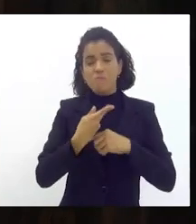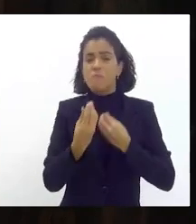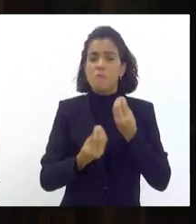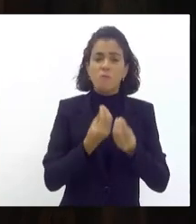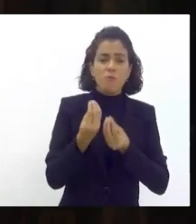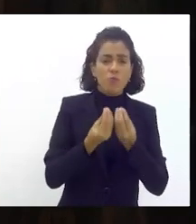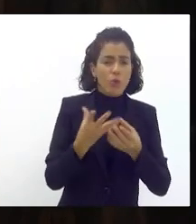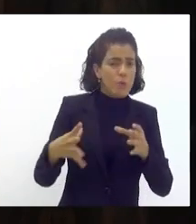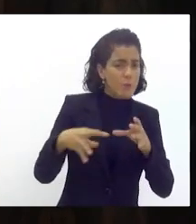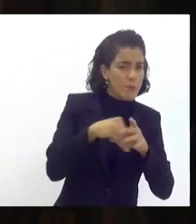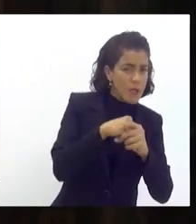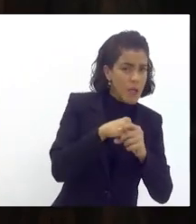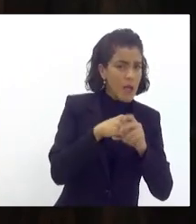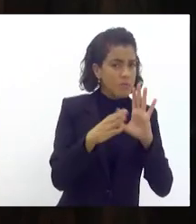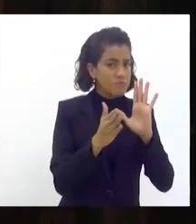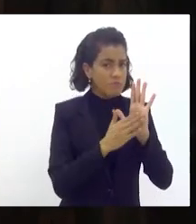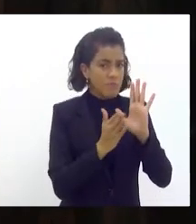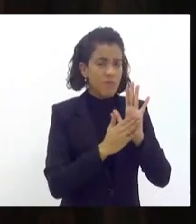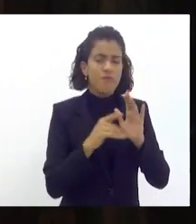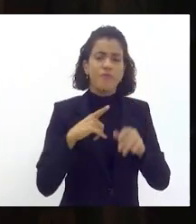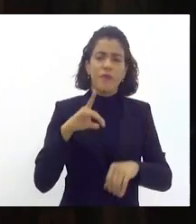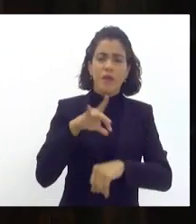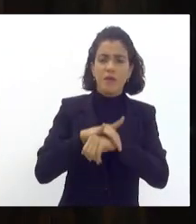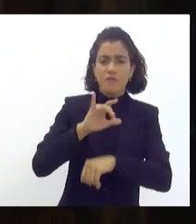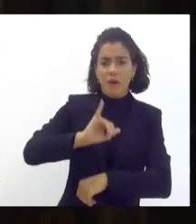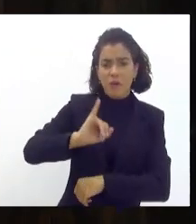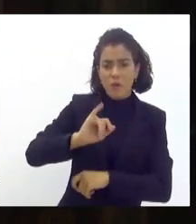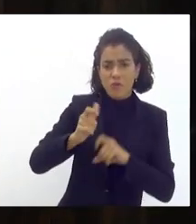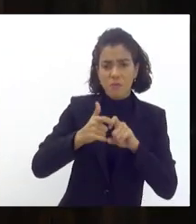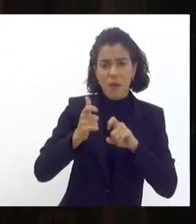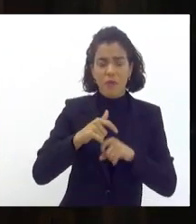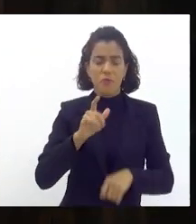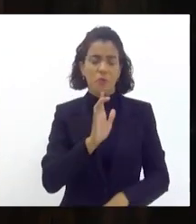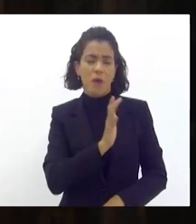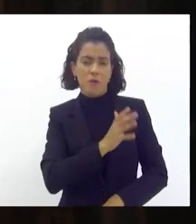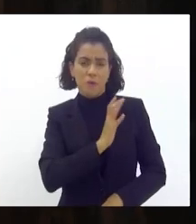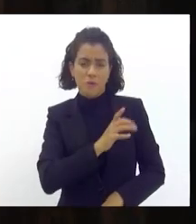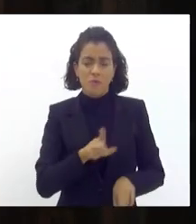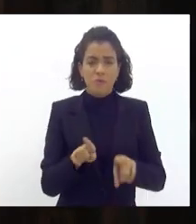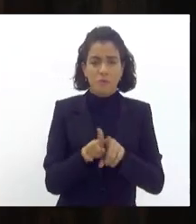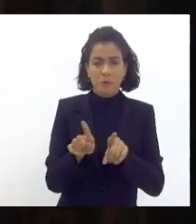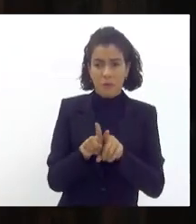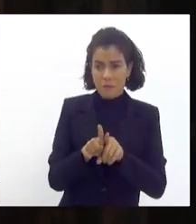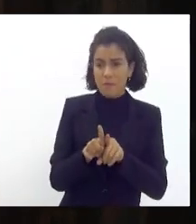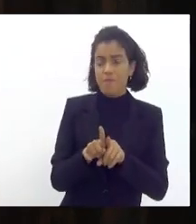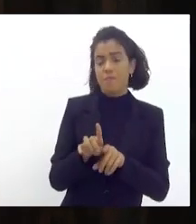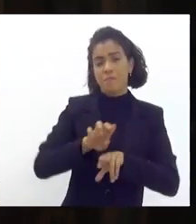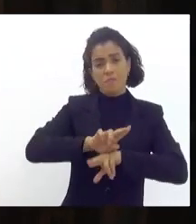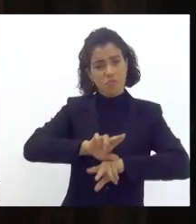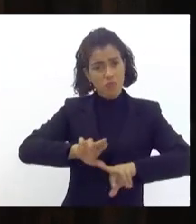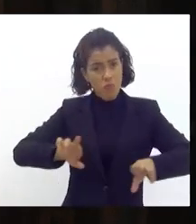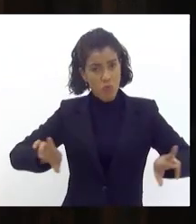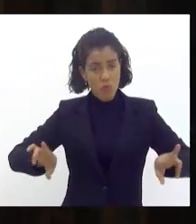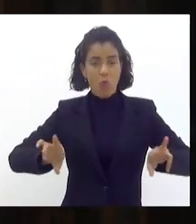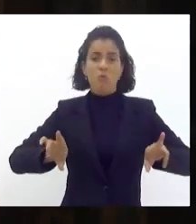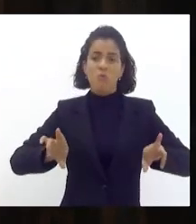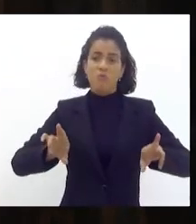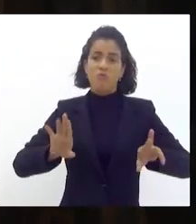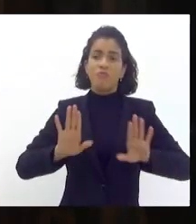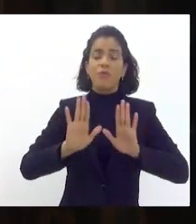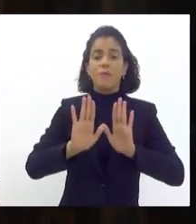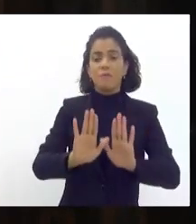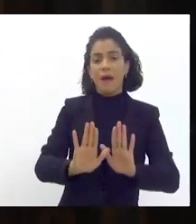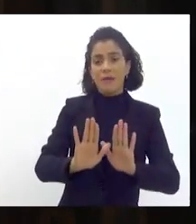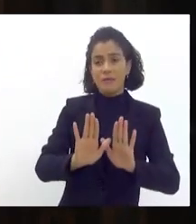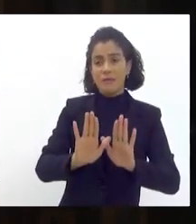pretende implantar isso, temos lá infectologista, temos lá cardiologista e podemos implantar isso de uma maneira sistêmica, mas eu